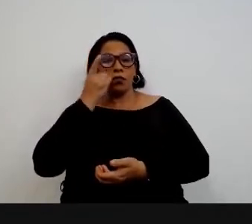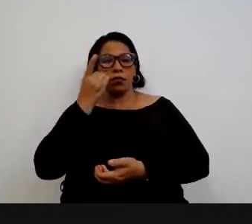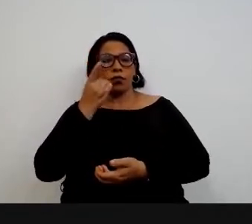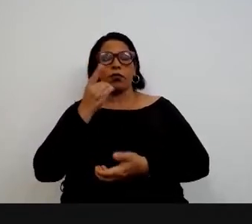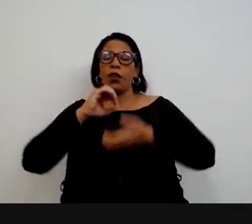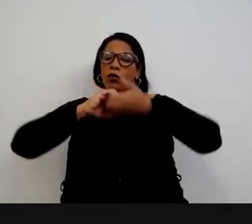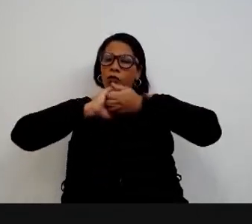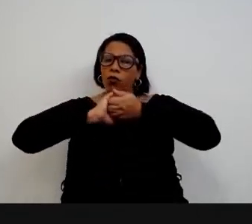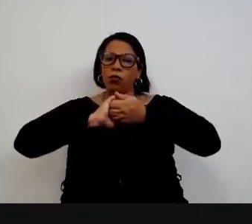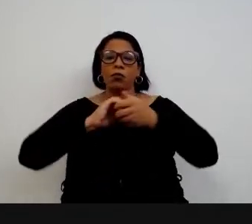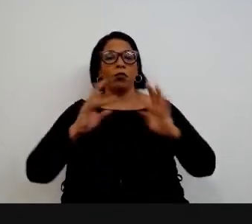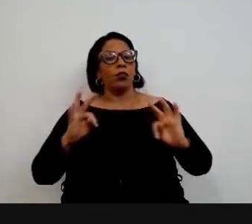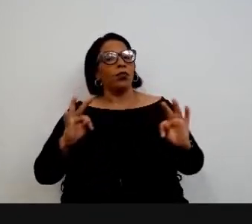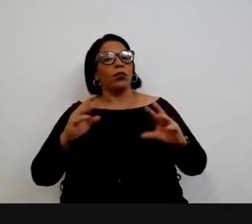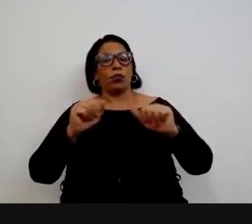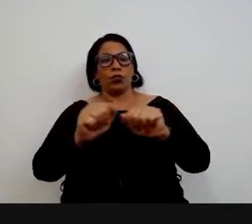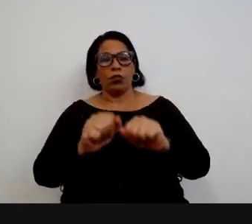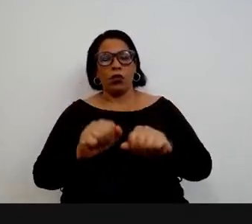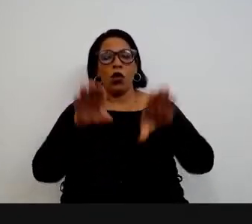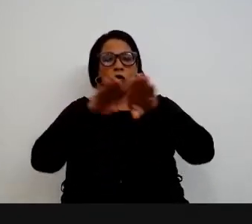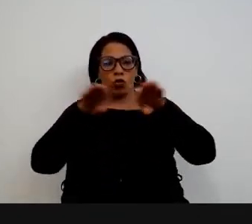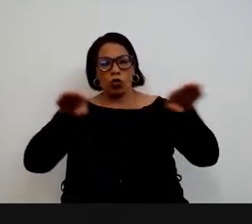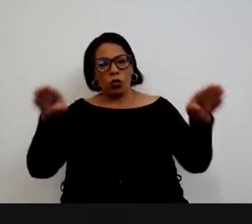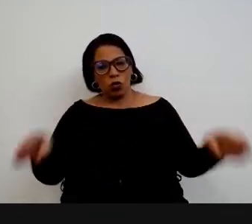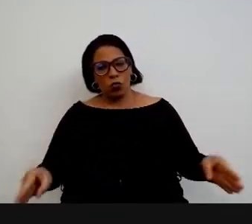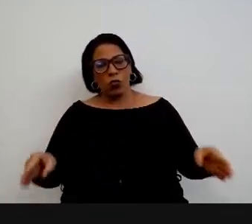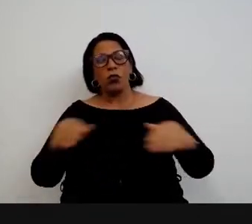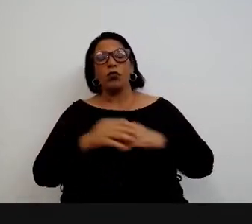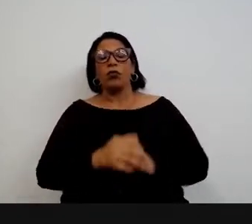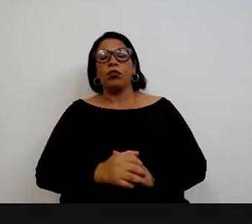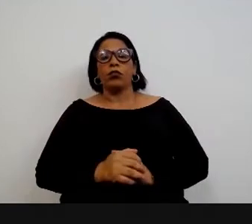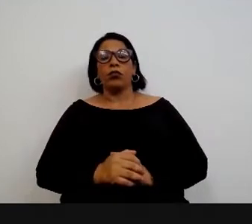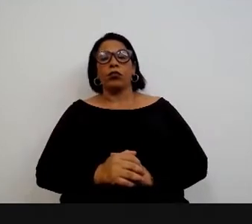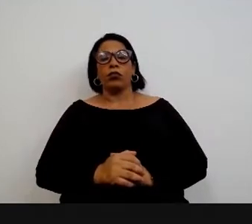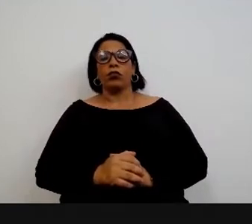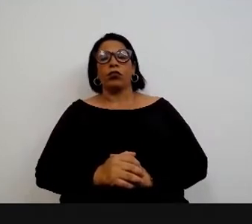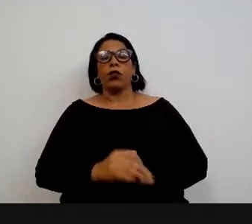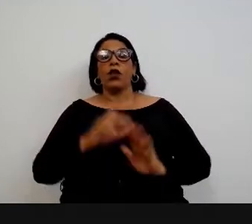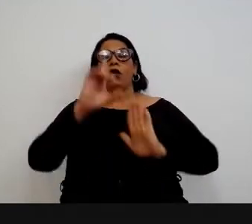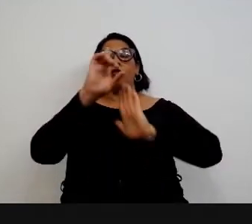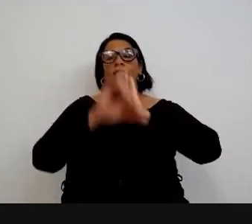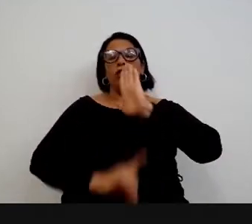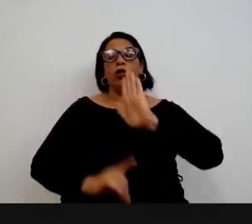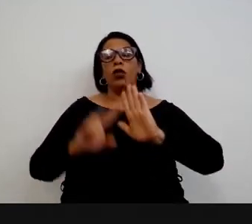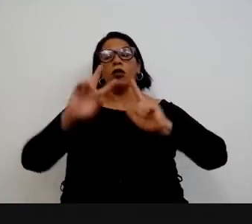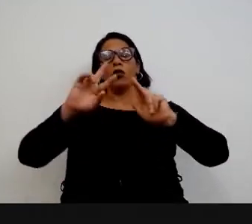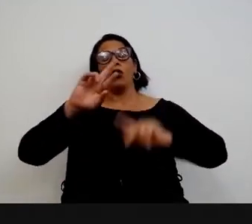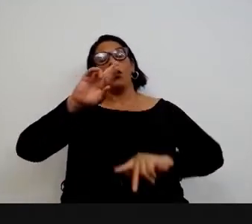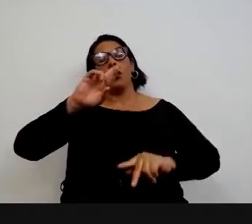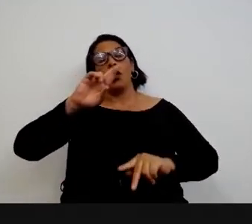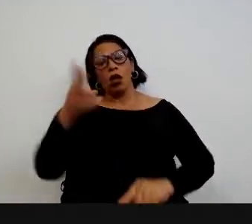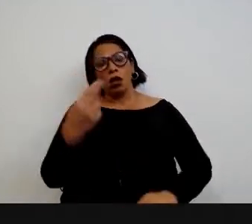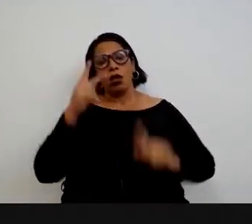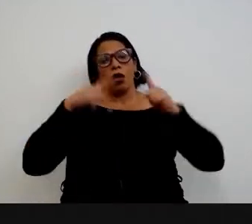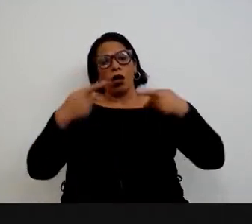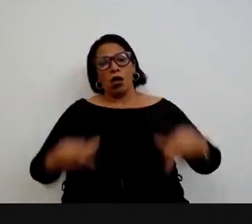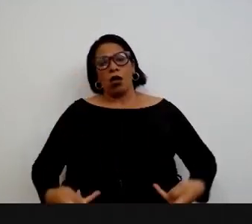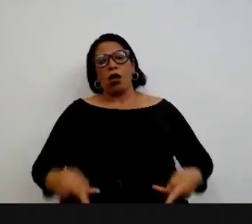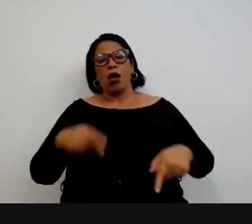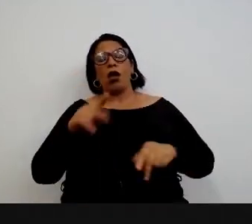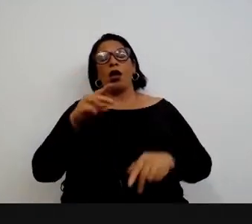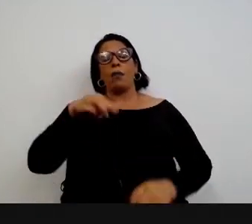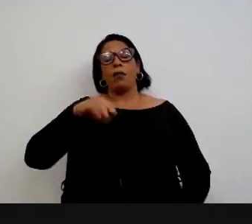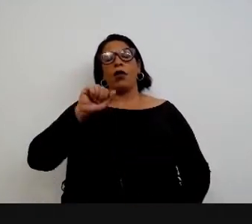Minhas saudações a esta mesa, ao Sr. Diretor de Recursos Humanos, Milton